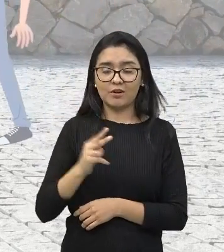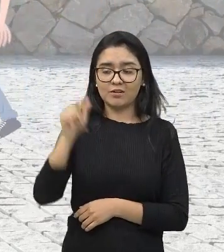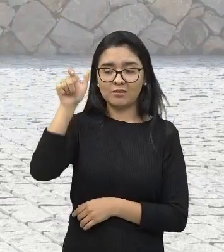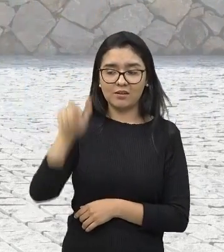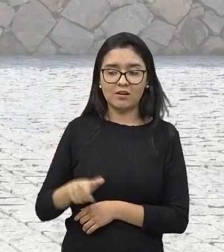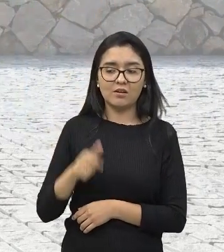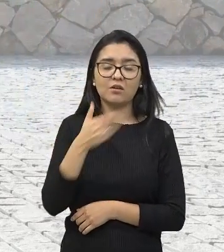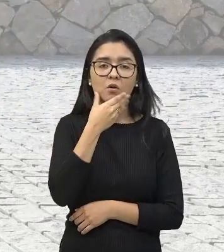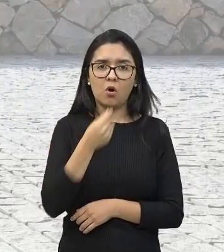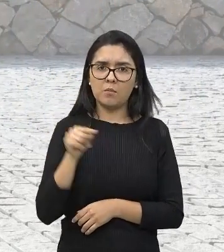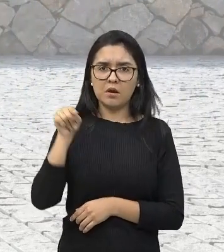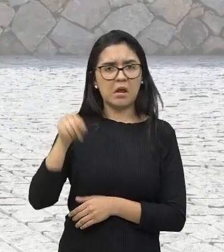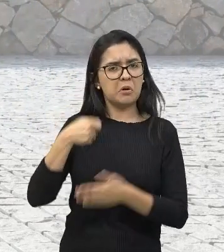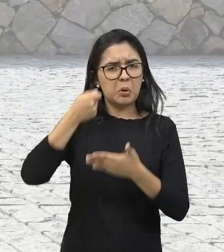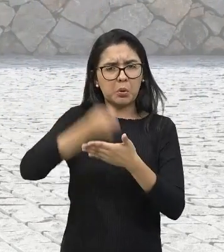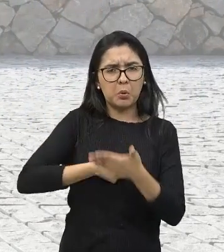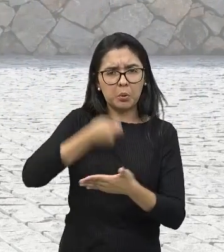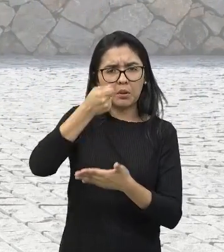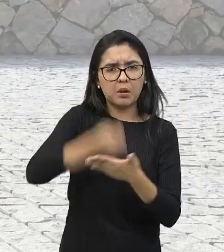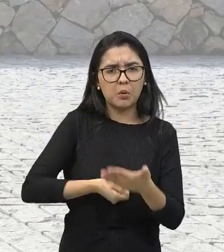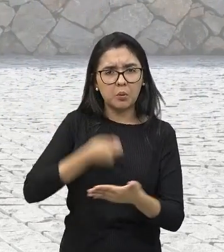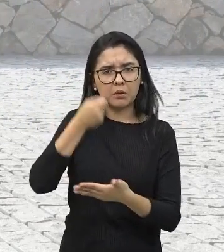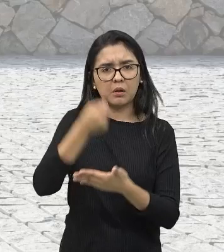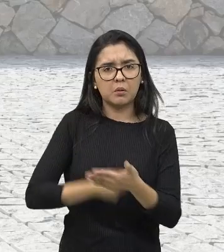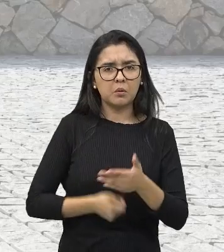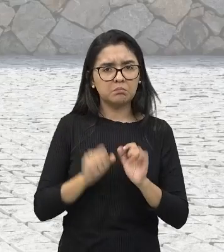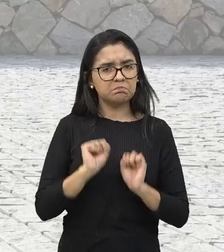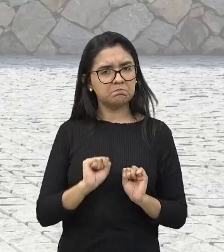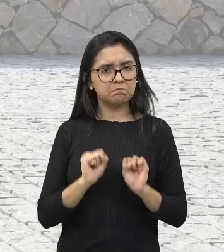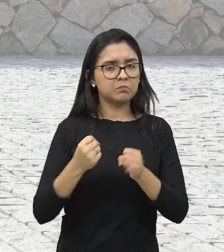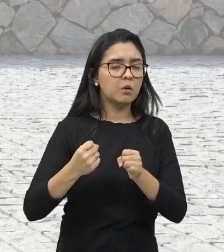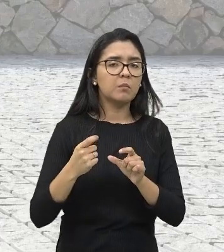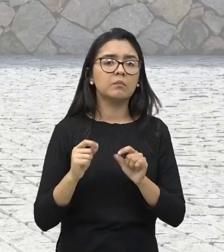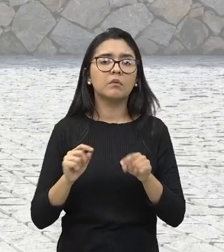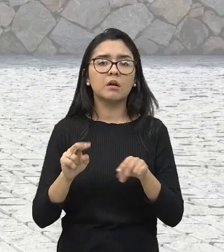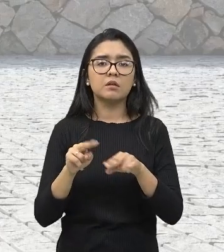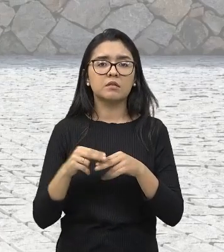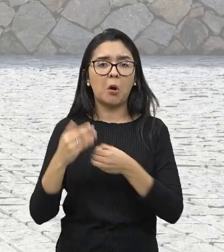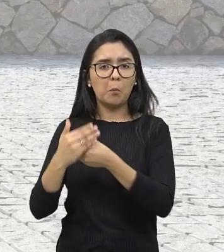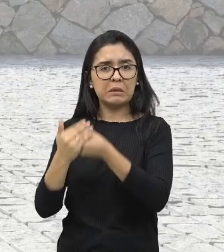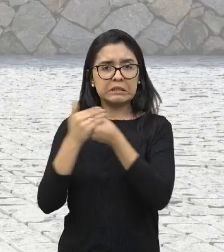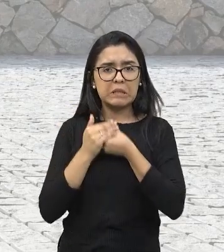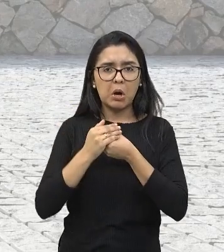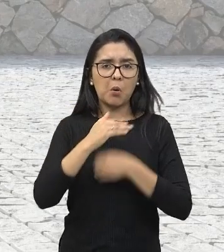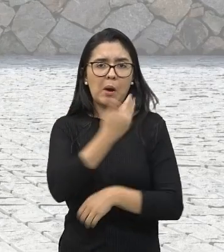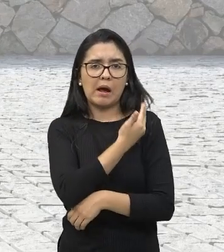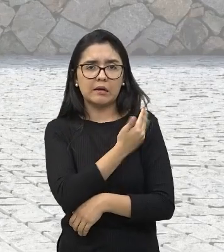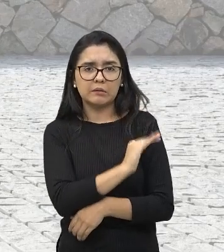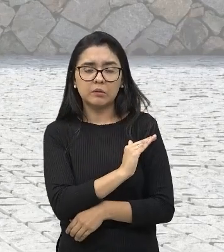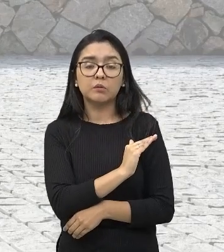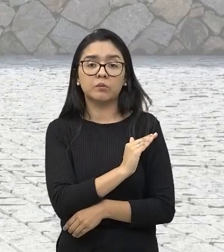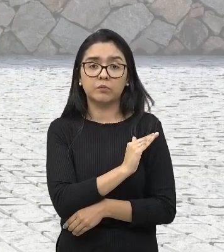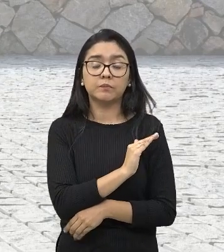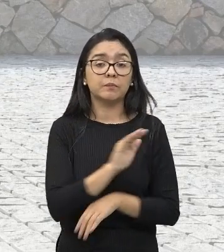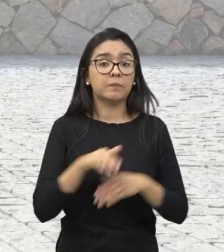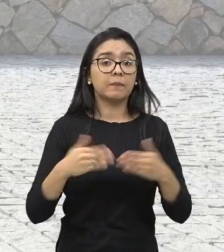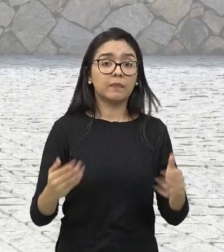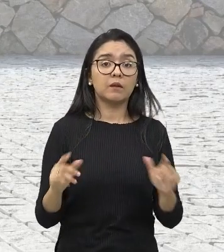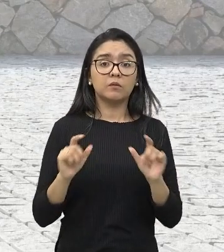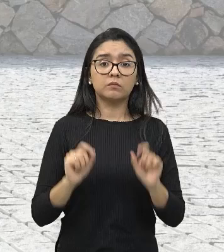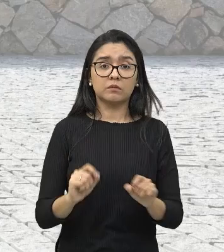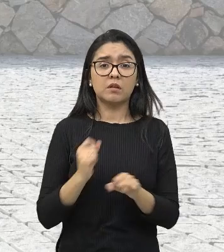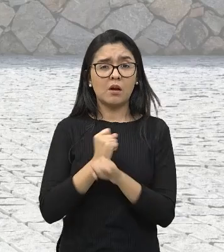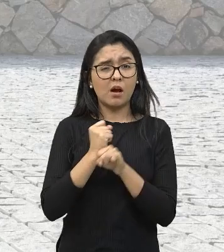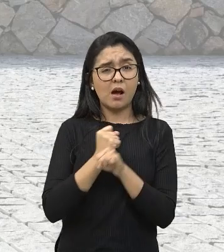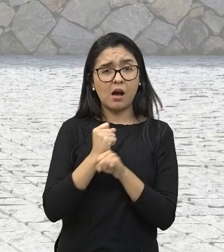processo de luta dele, que, inclusive, por lutar contra essa opressão, contra o racismo, contra o apartheid, vai passar muitos